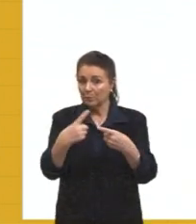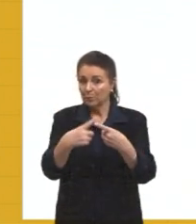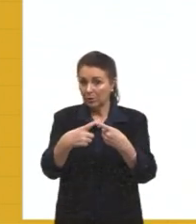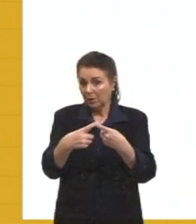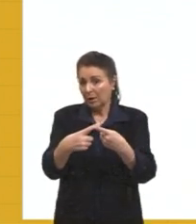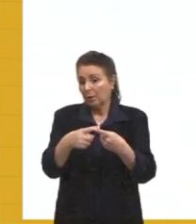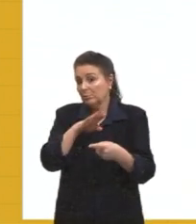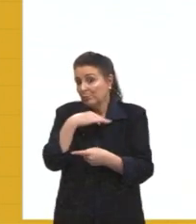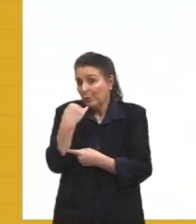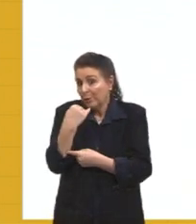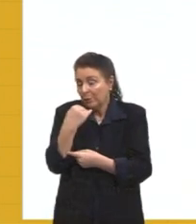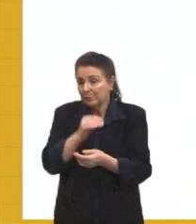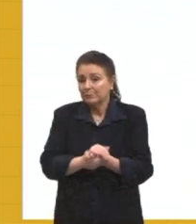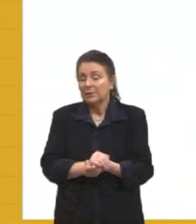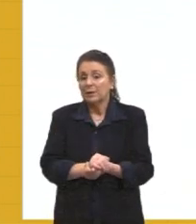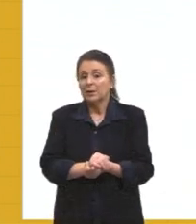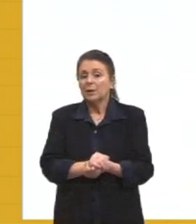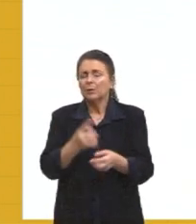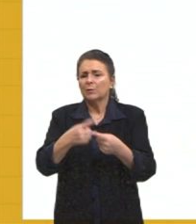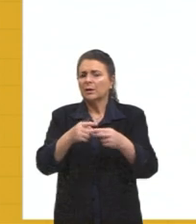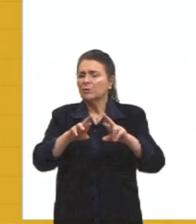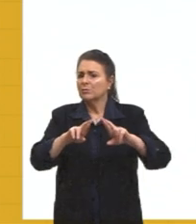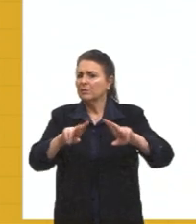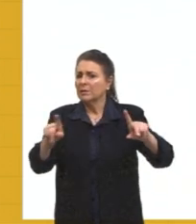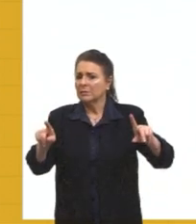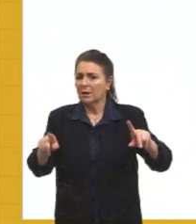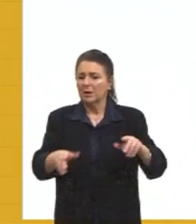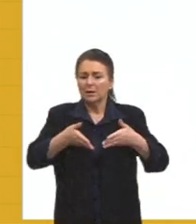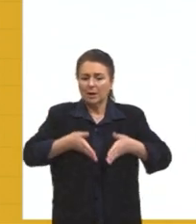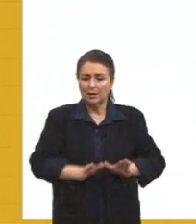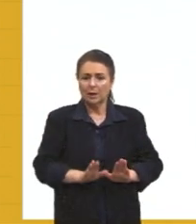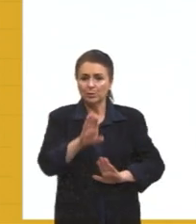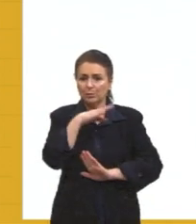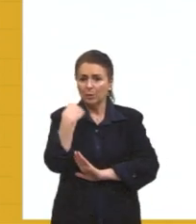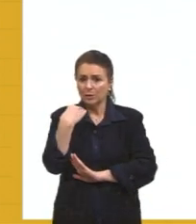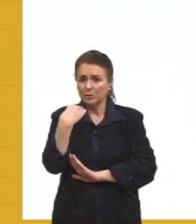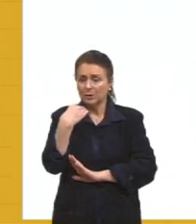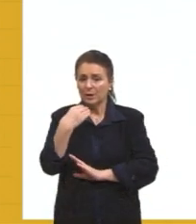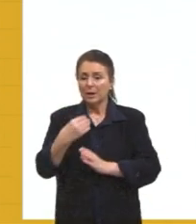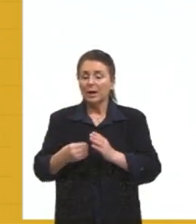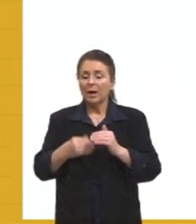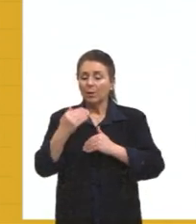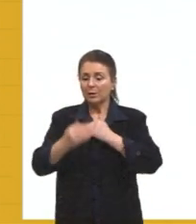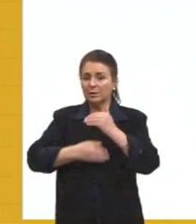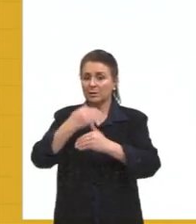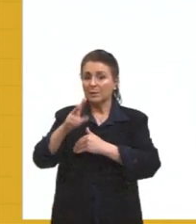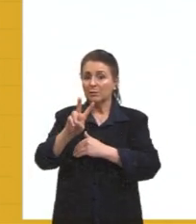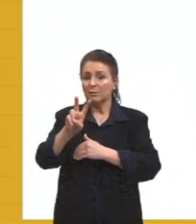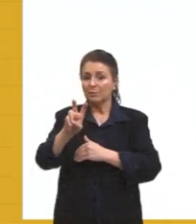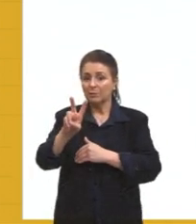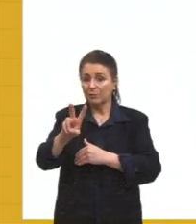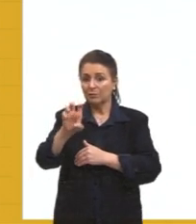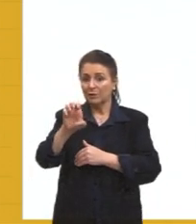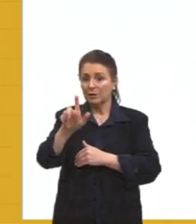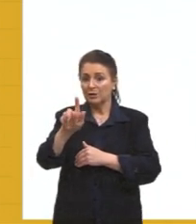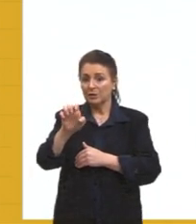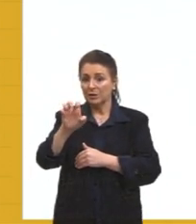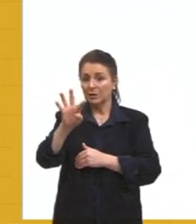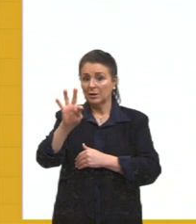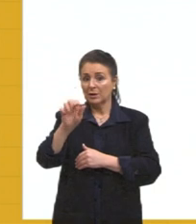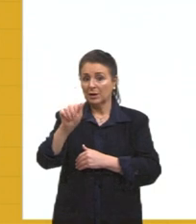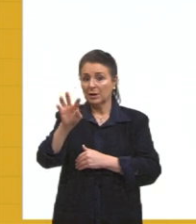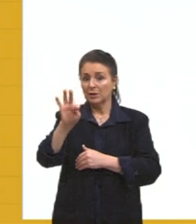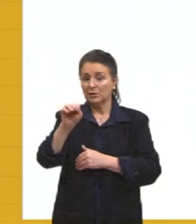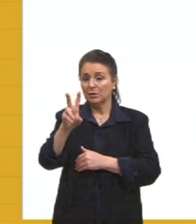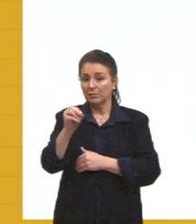E isso, a diferença entre eles, nós vamos ter o crescimento vegetativo, certo? Se nasce mais pessoas do que morre, então a gente